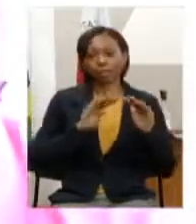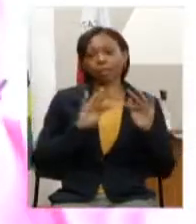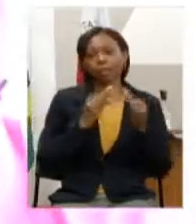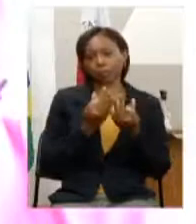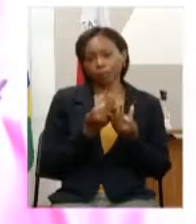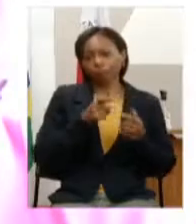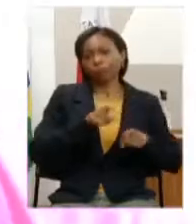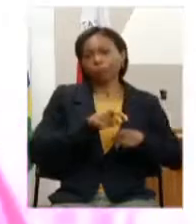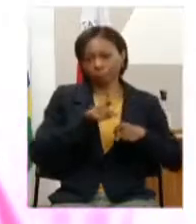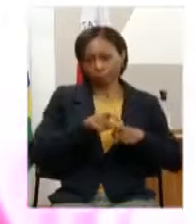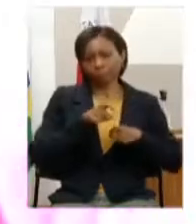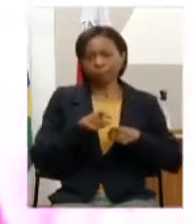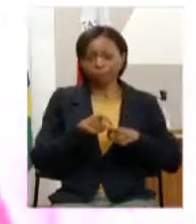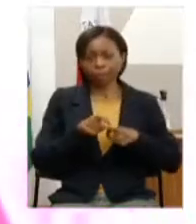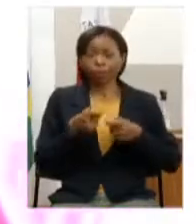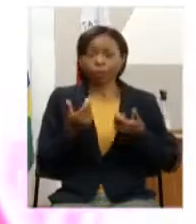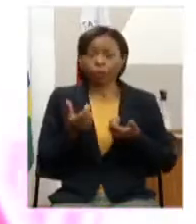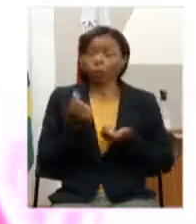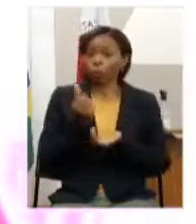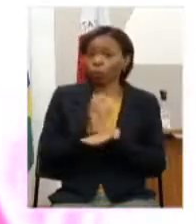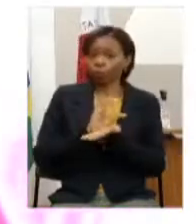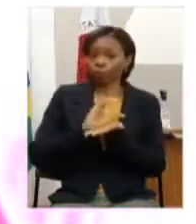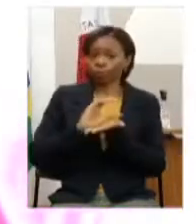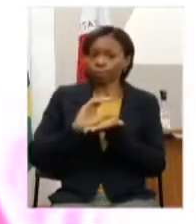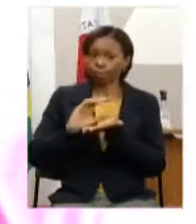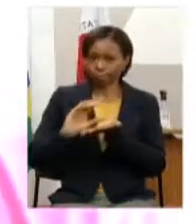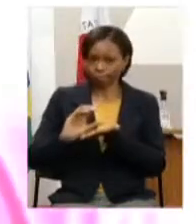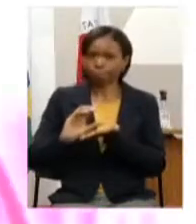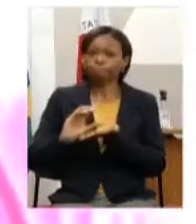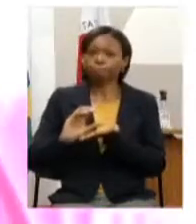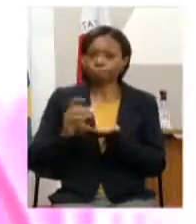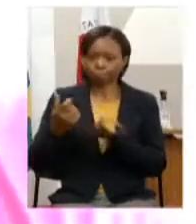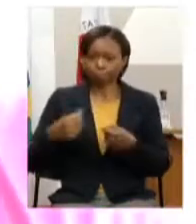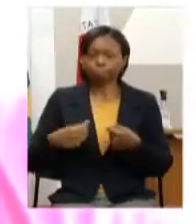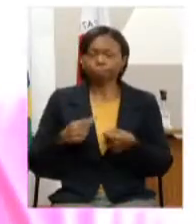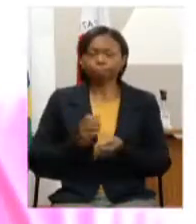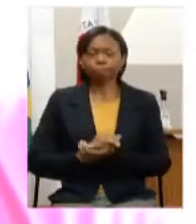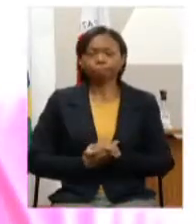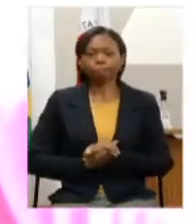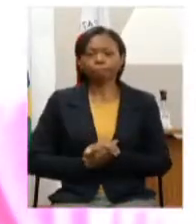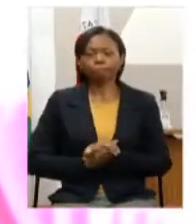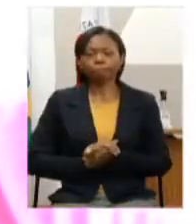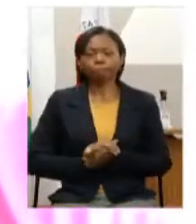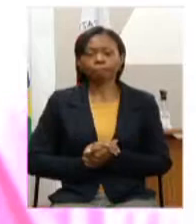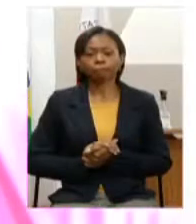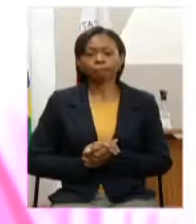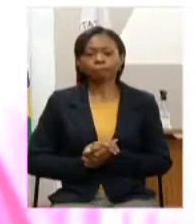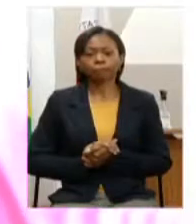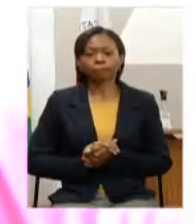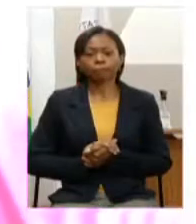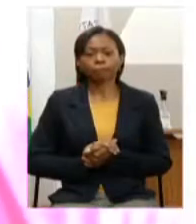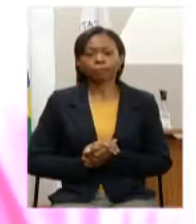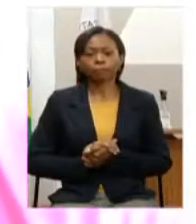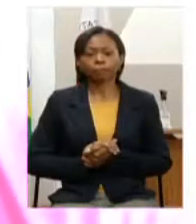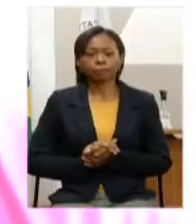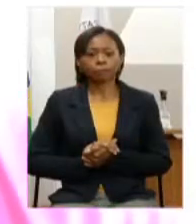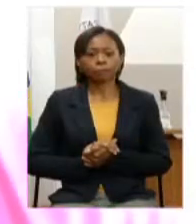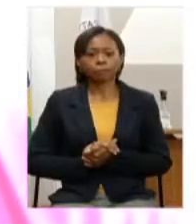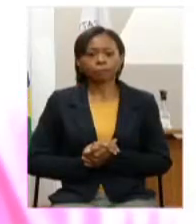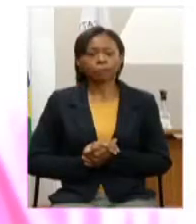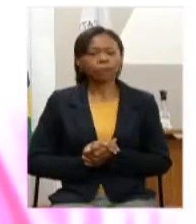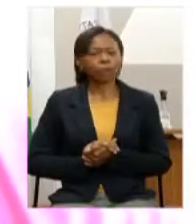a associação mantenedora precisa fazer que é uma escola comunitária então até entre